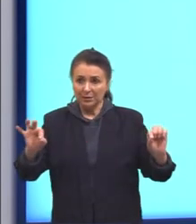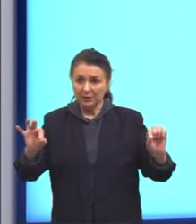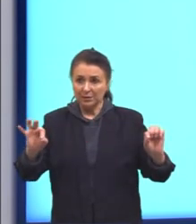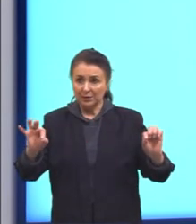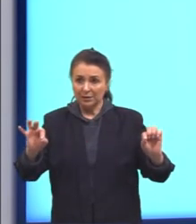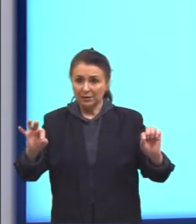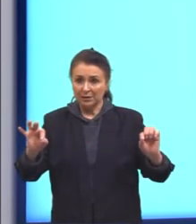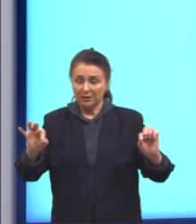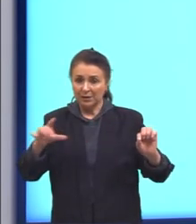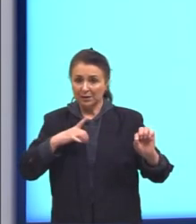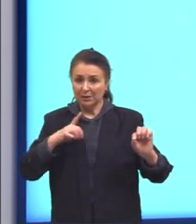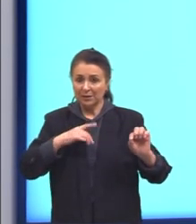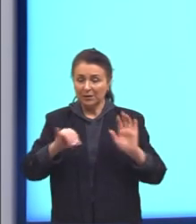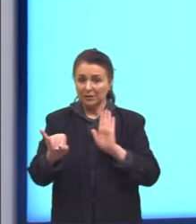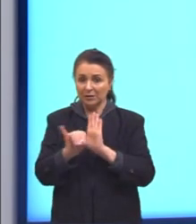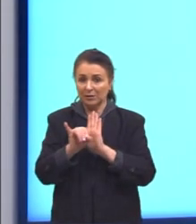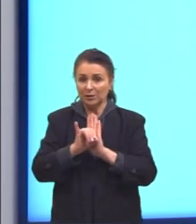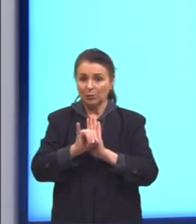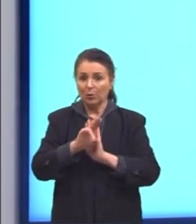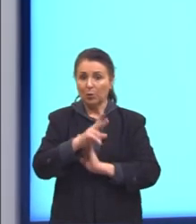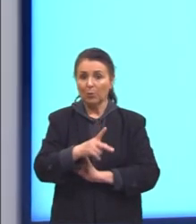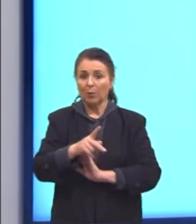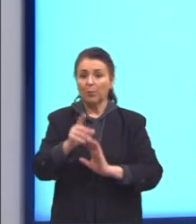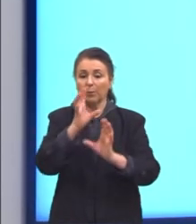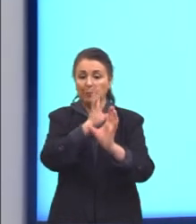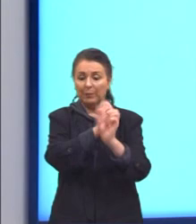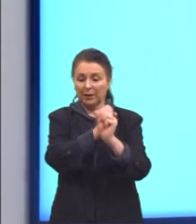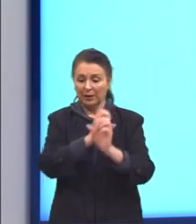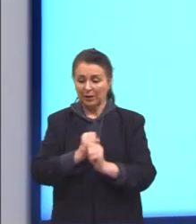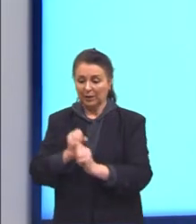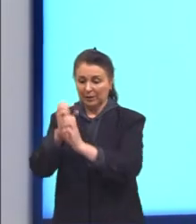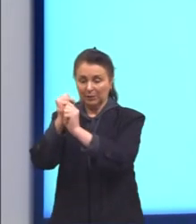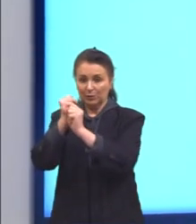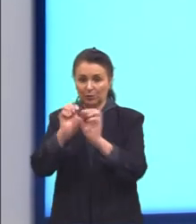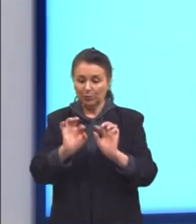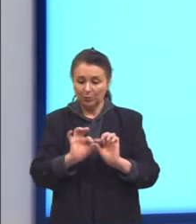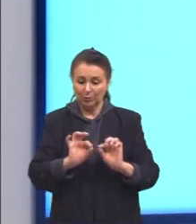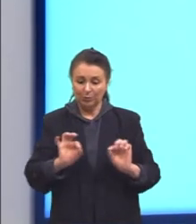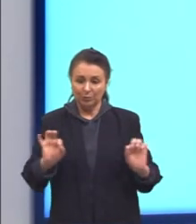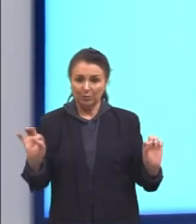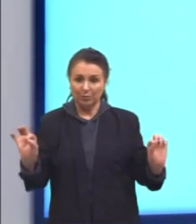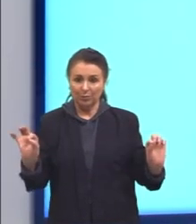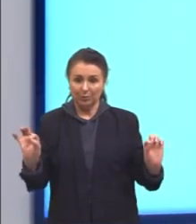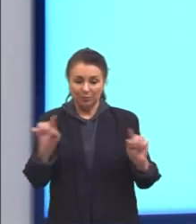identificando o perímetro ou comprimento da circunferência.